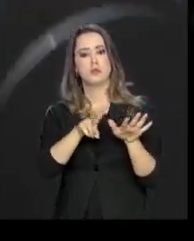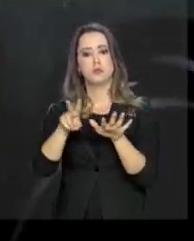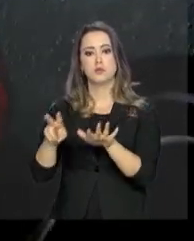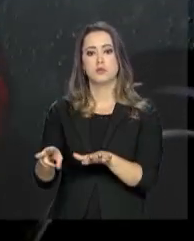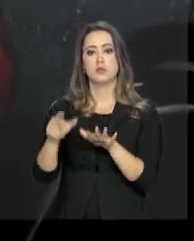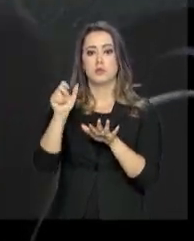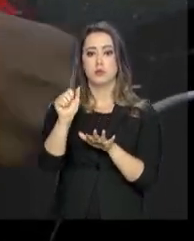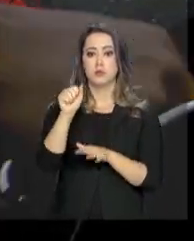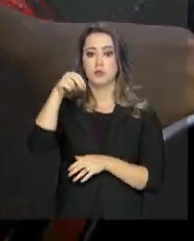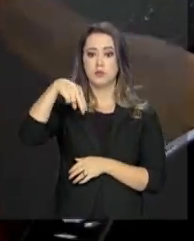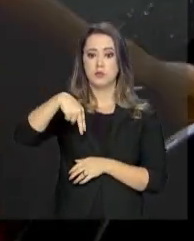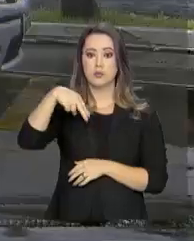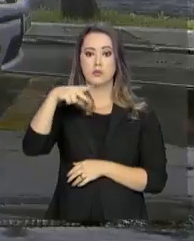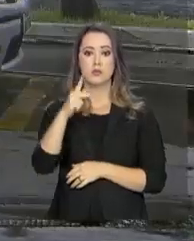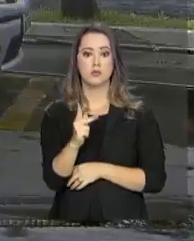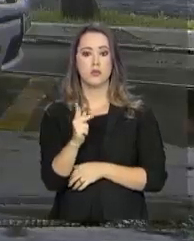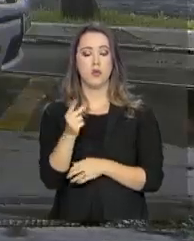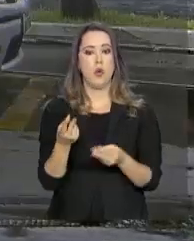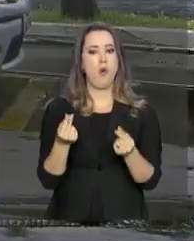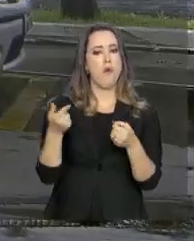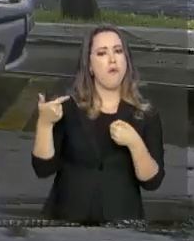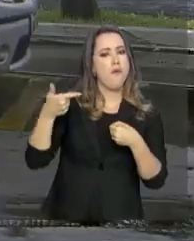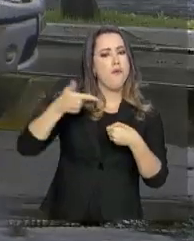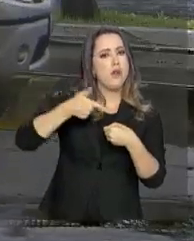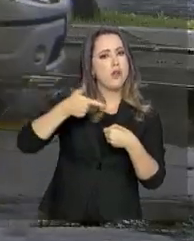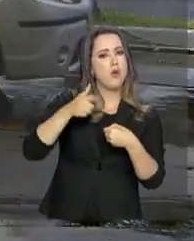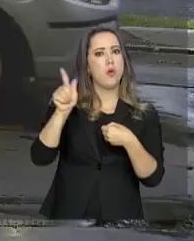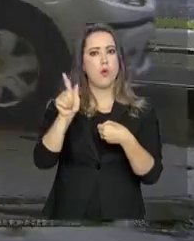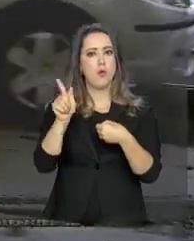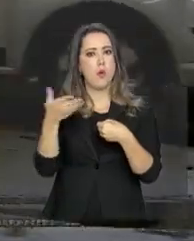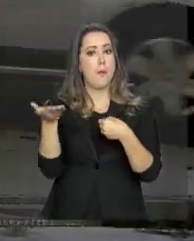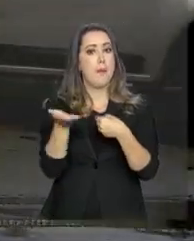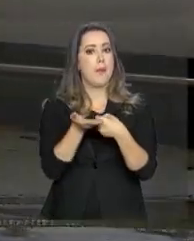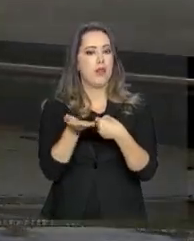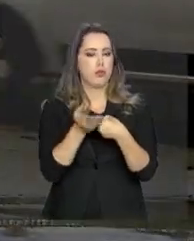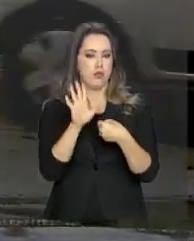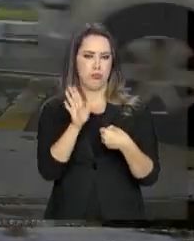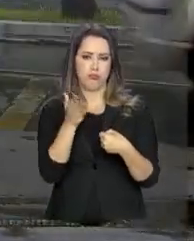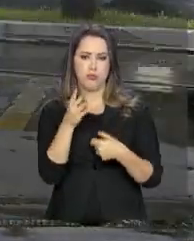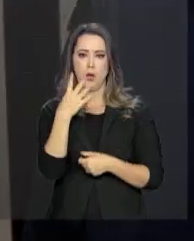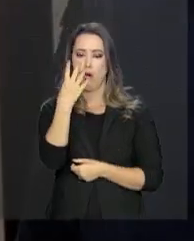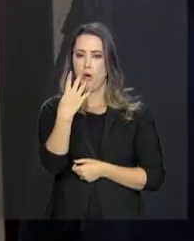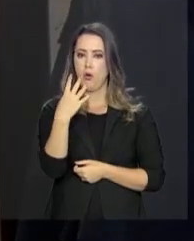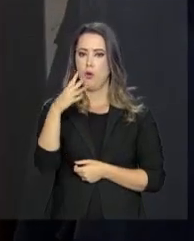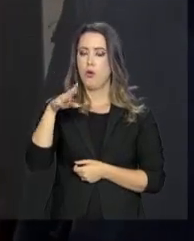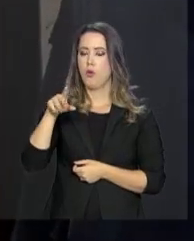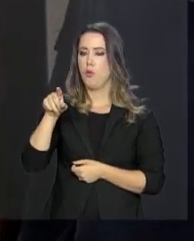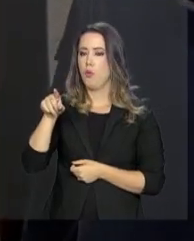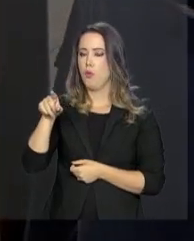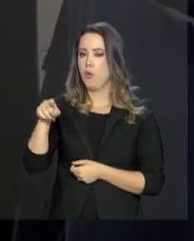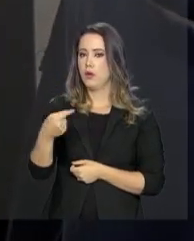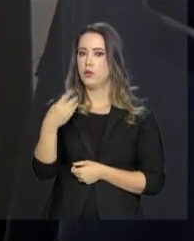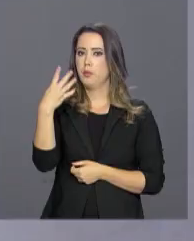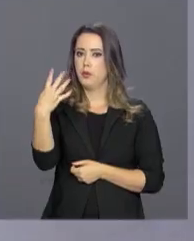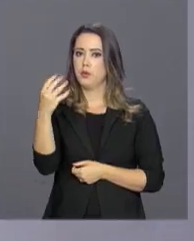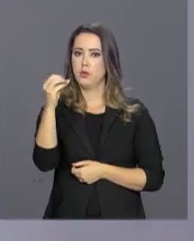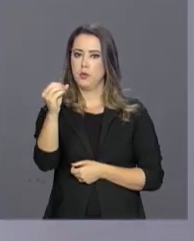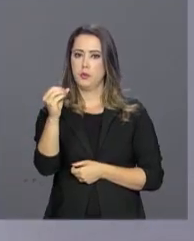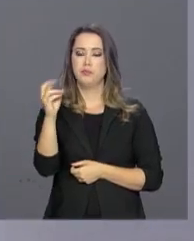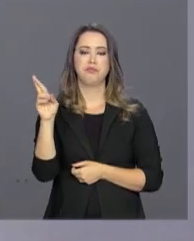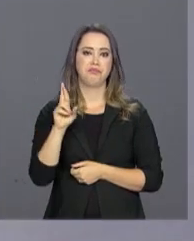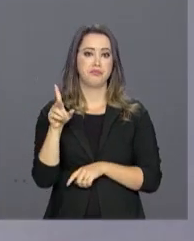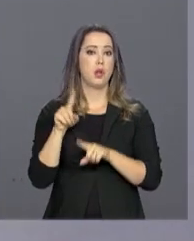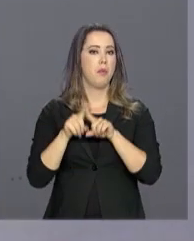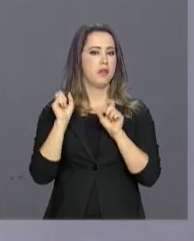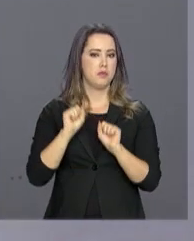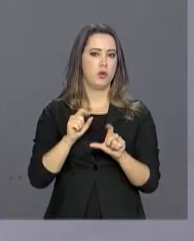Nacional de Petróleo, a ANP, o preço médio da gasolina em julho é de pouco mais de R$,40. Mas o valor